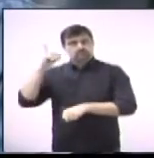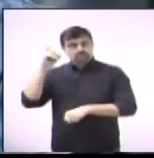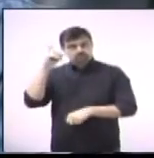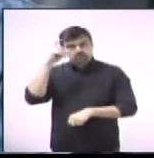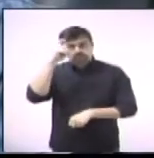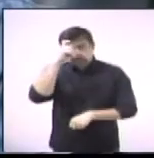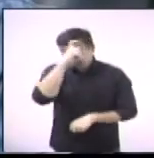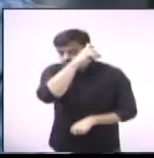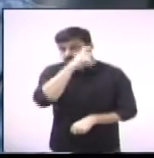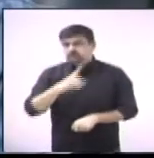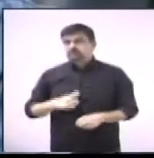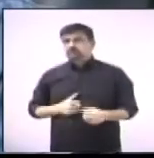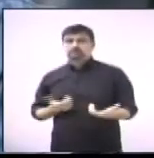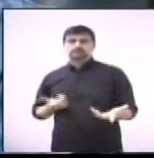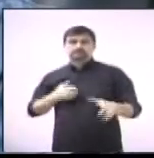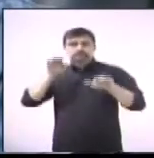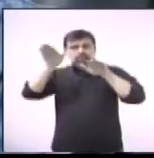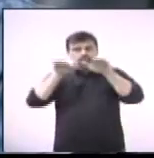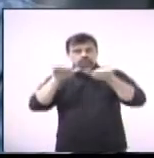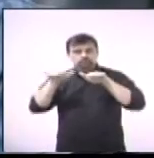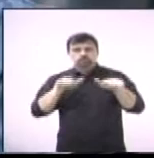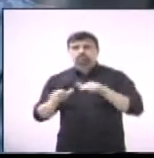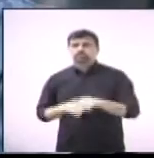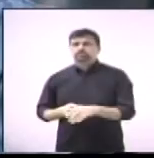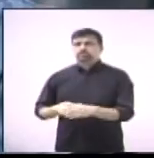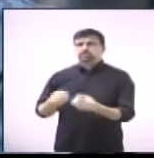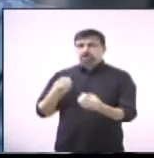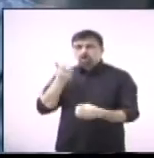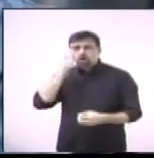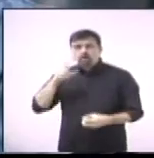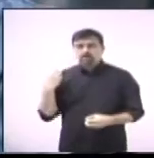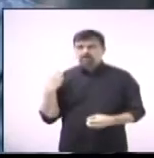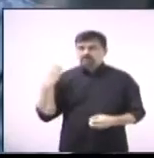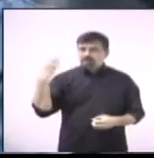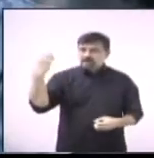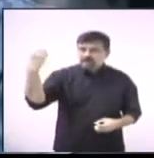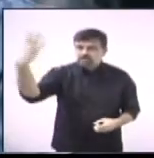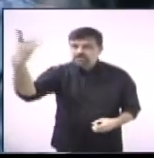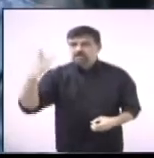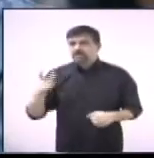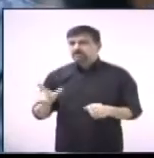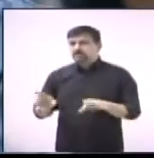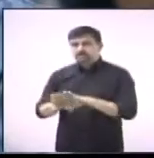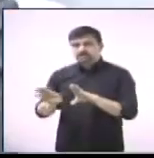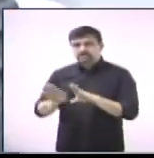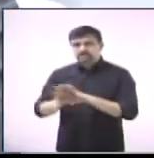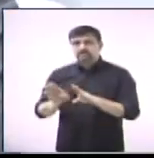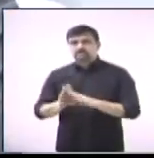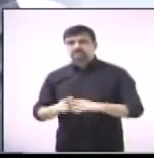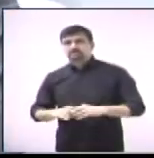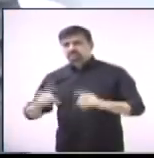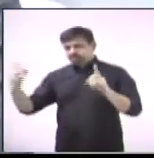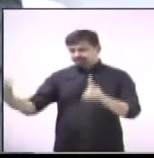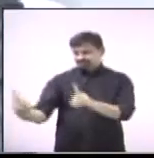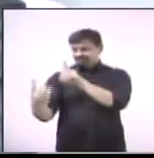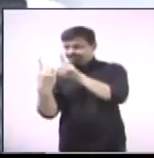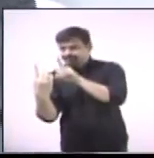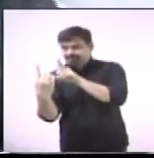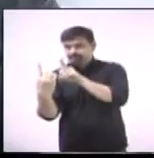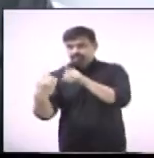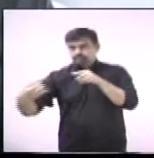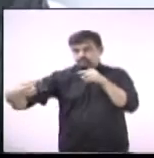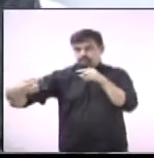de logística, de viagem, e dos adversários que deve ter pego pela frente.